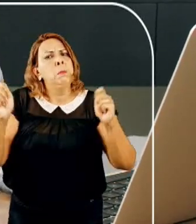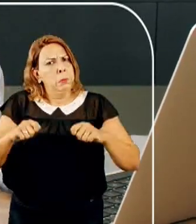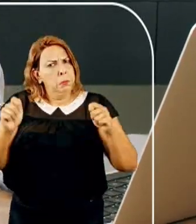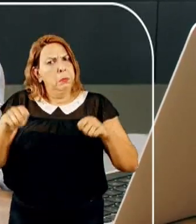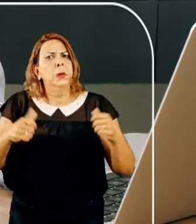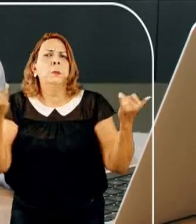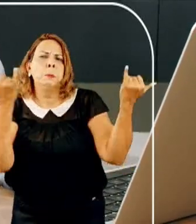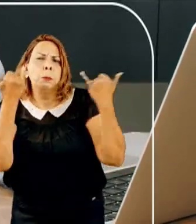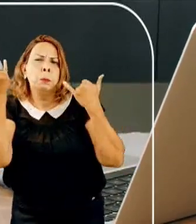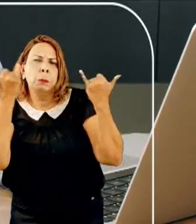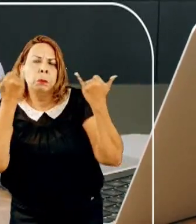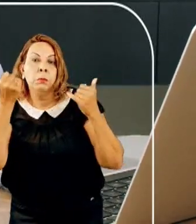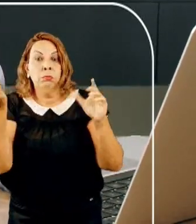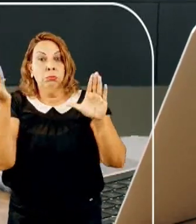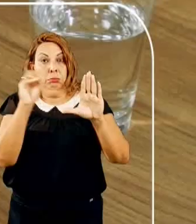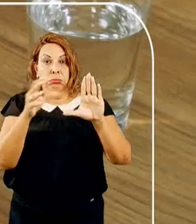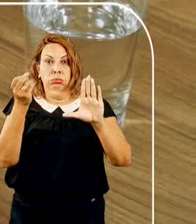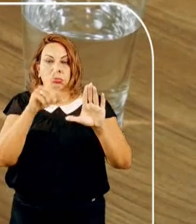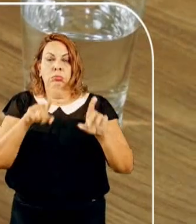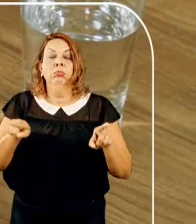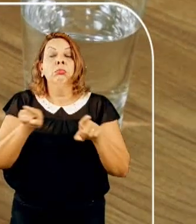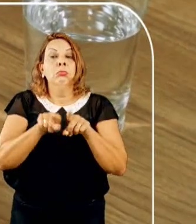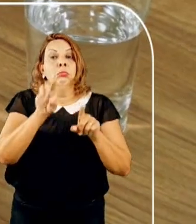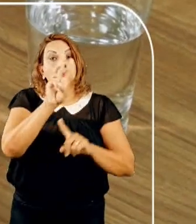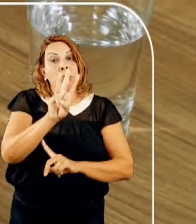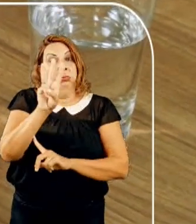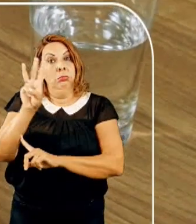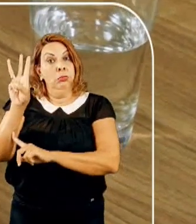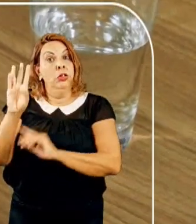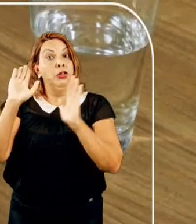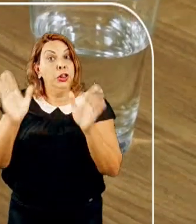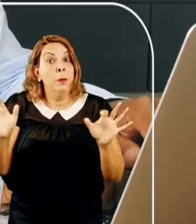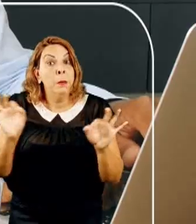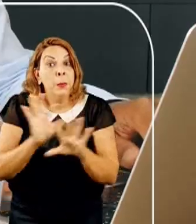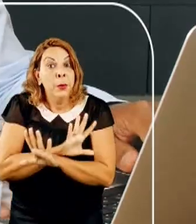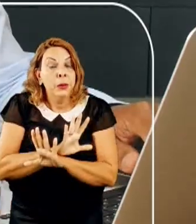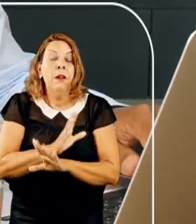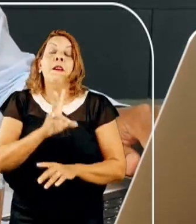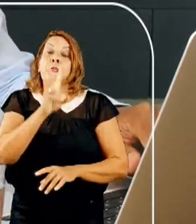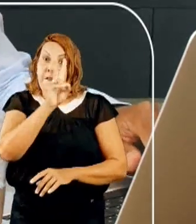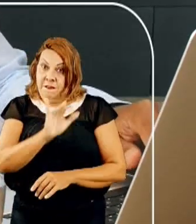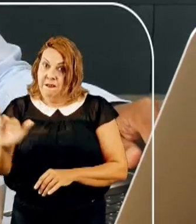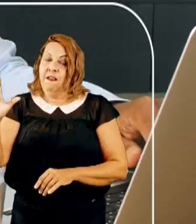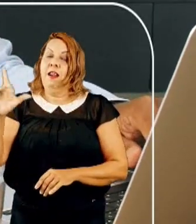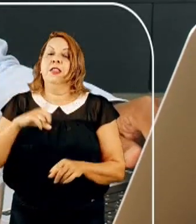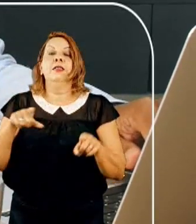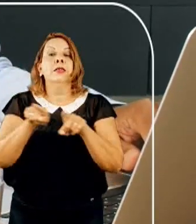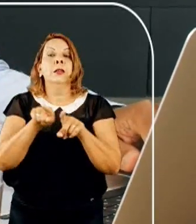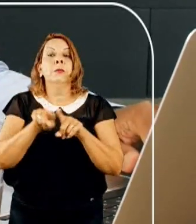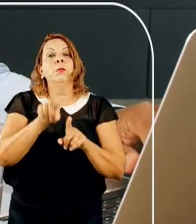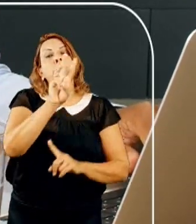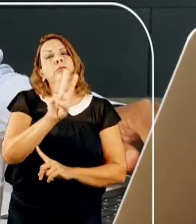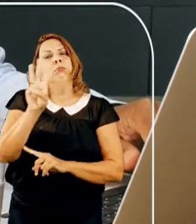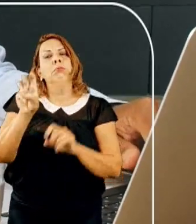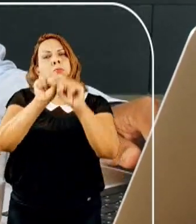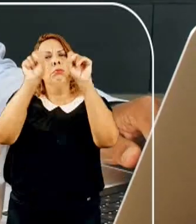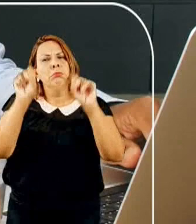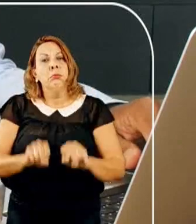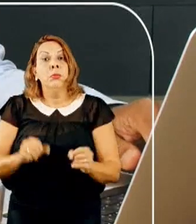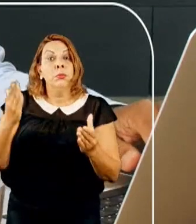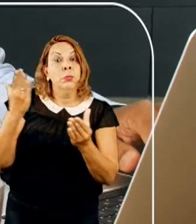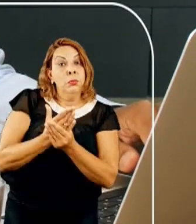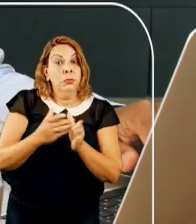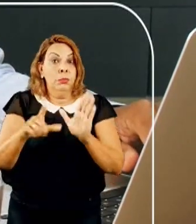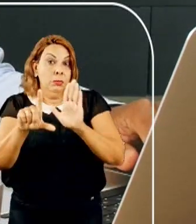acesso à norma de forma sempre atualizada. Além do portal de legislação já no ar, em breve haverá também o portal do